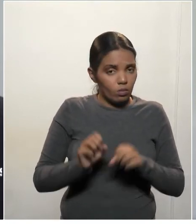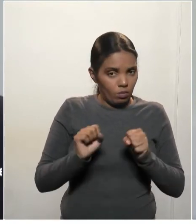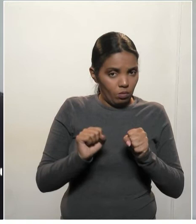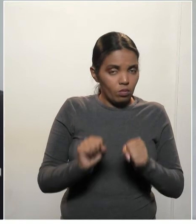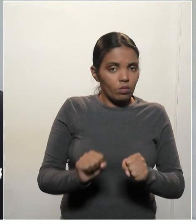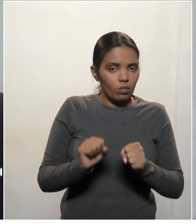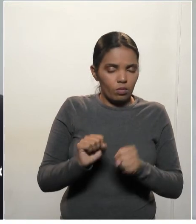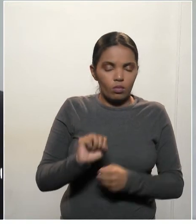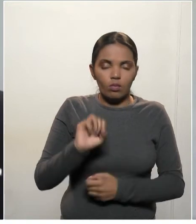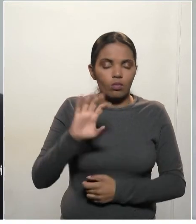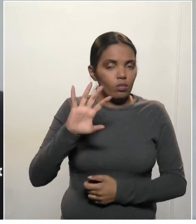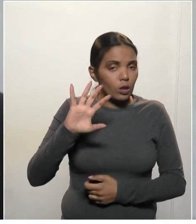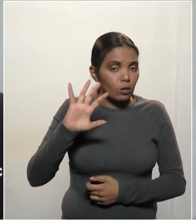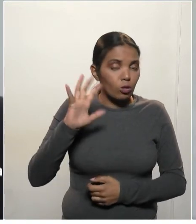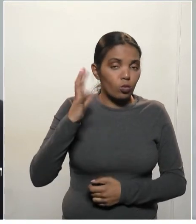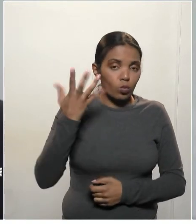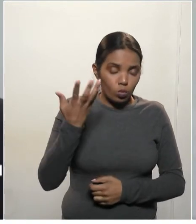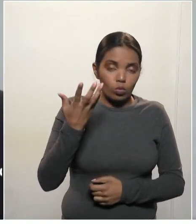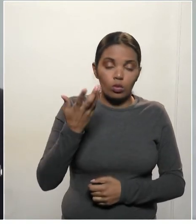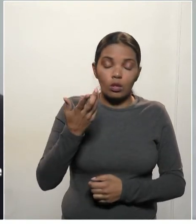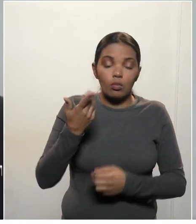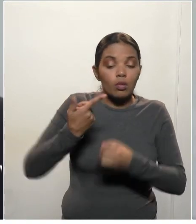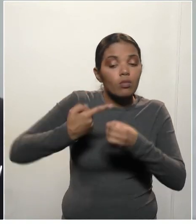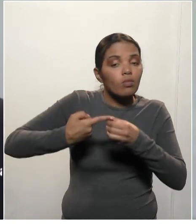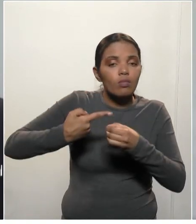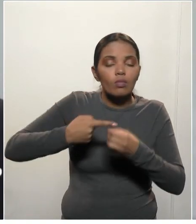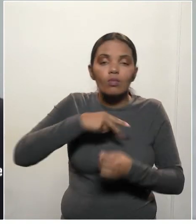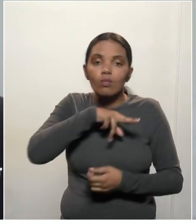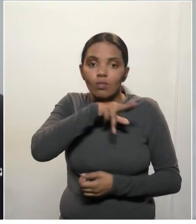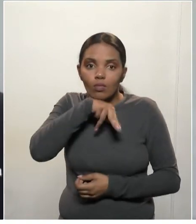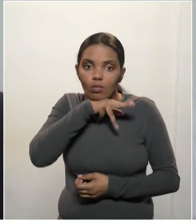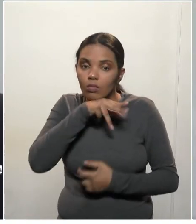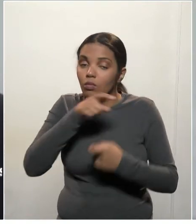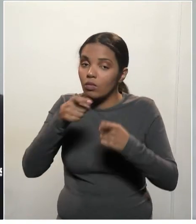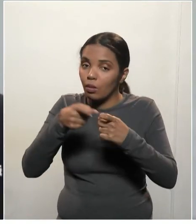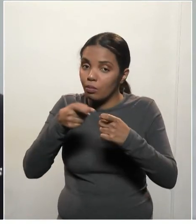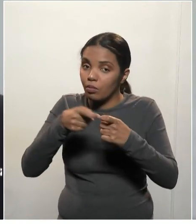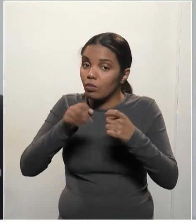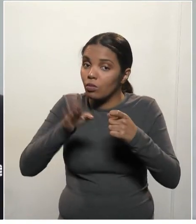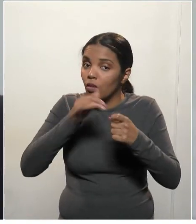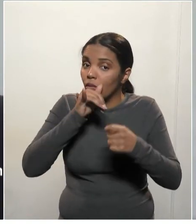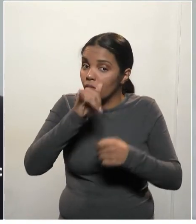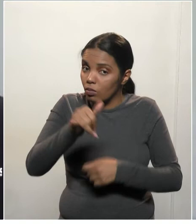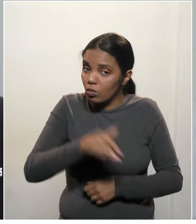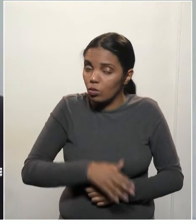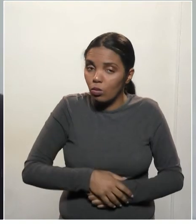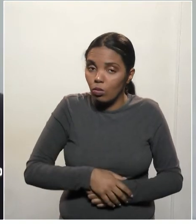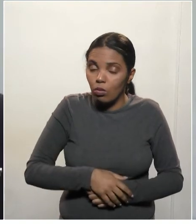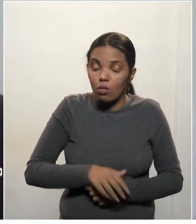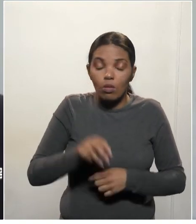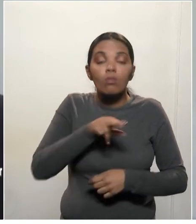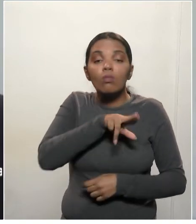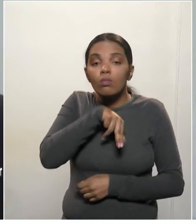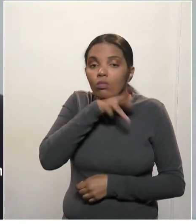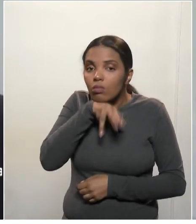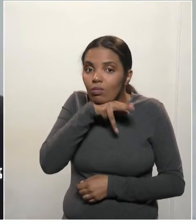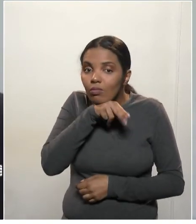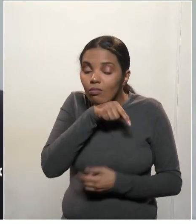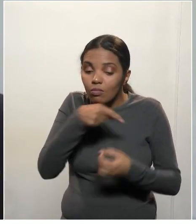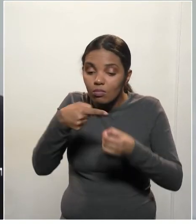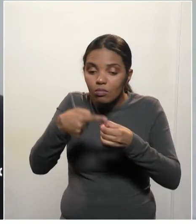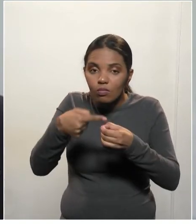regiões, como Cascavel, os médicos apontam, pode-se transformar numa região de